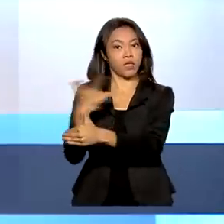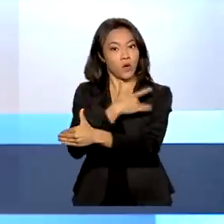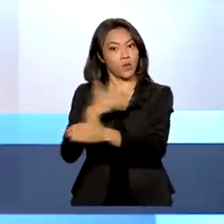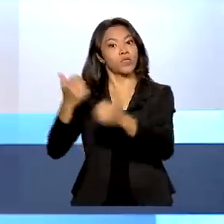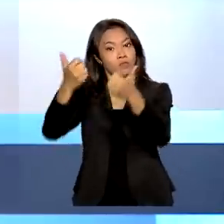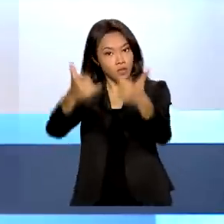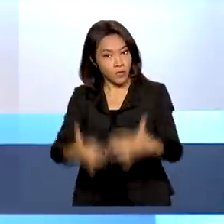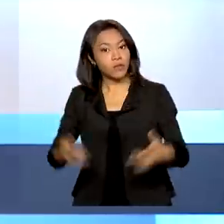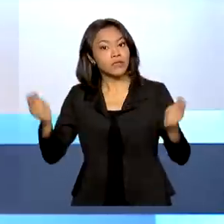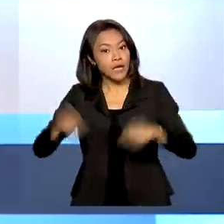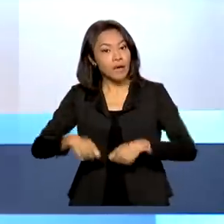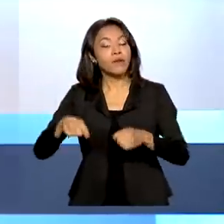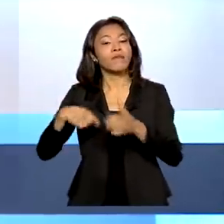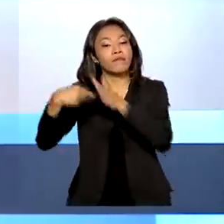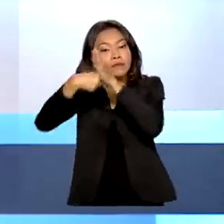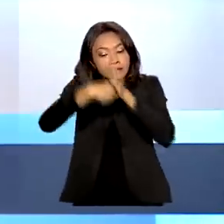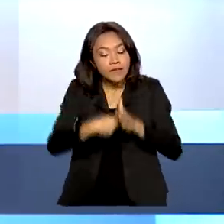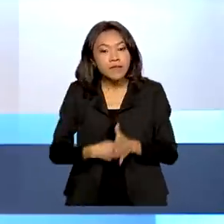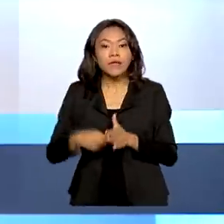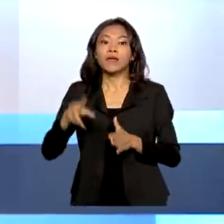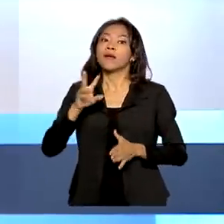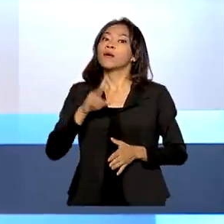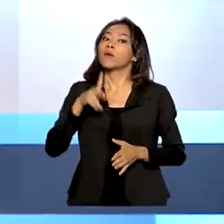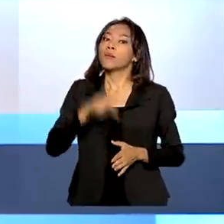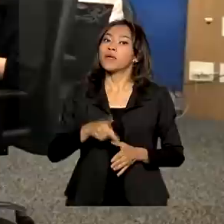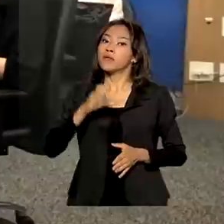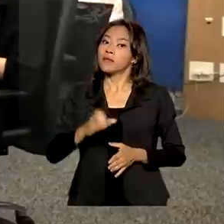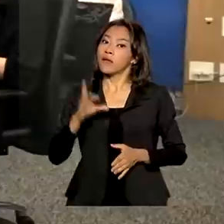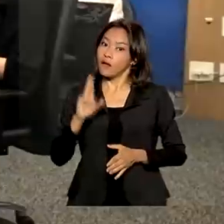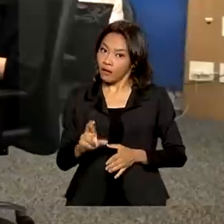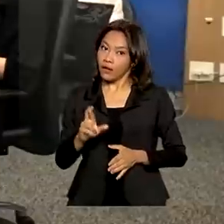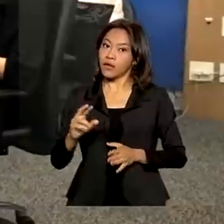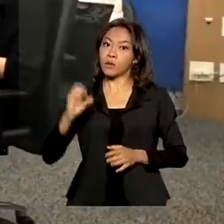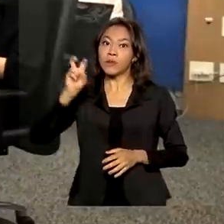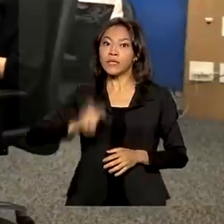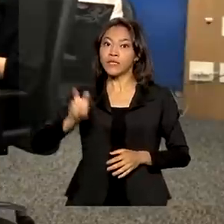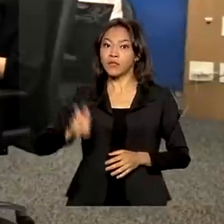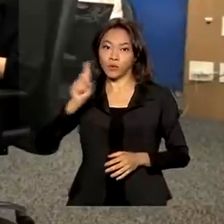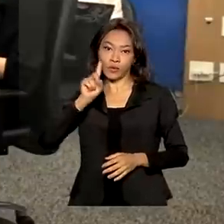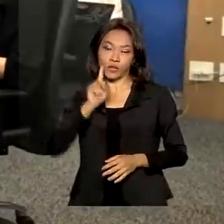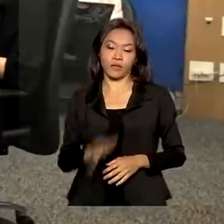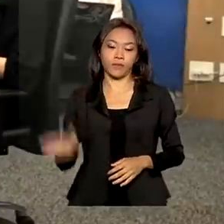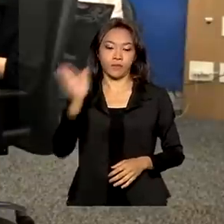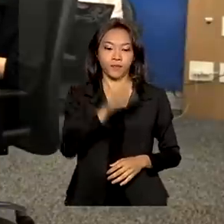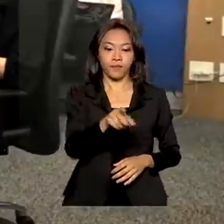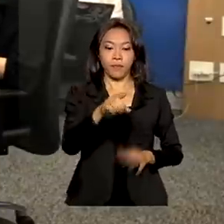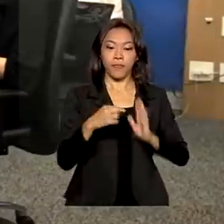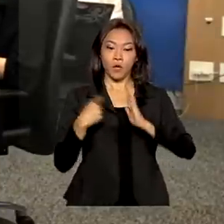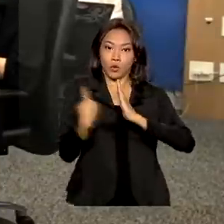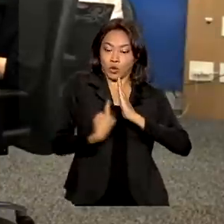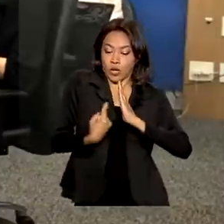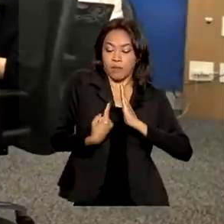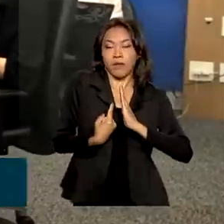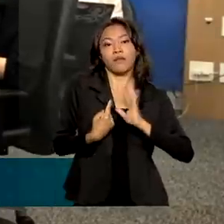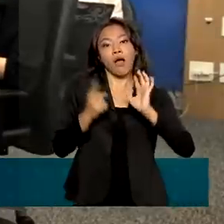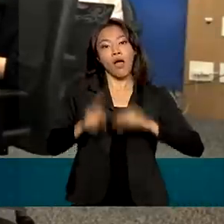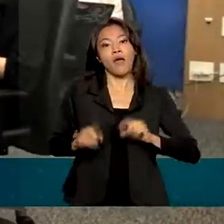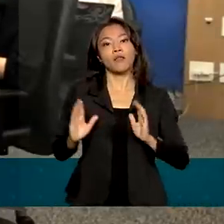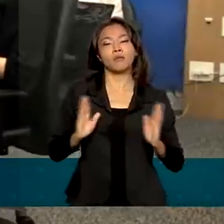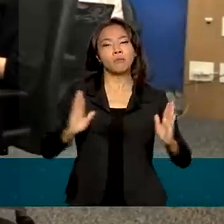o exame RT-PCR já no quinto dia. O isolamento é de, no mínimo, sete dias.